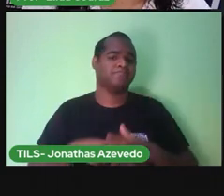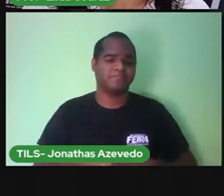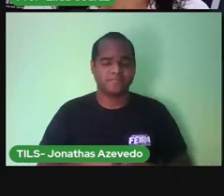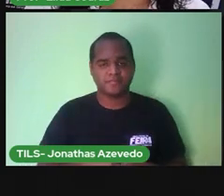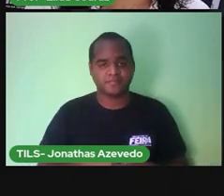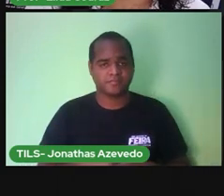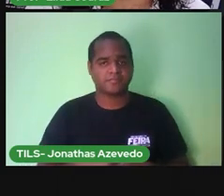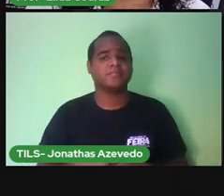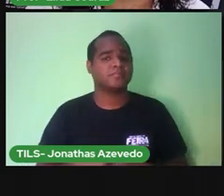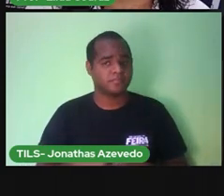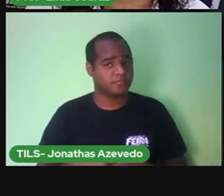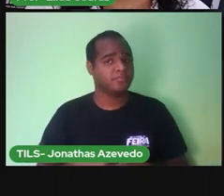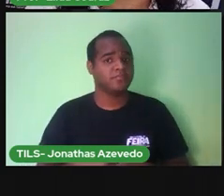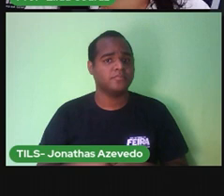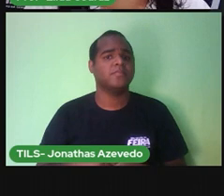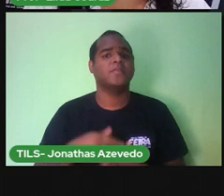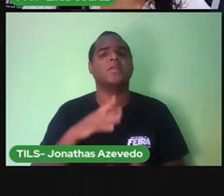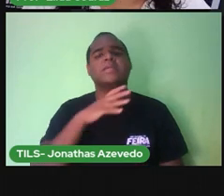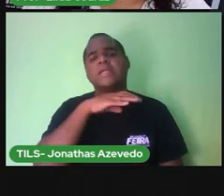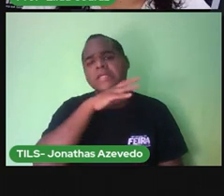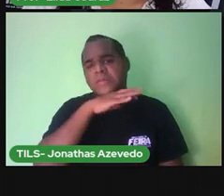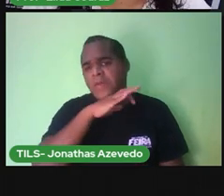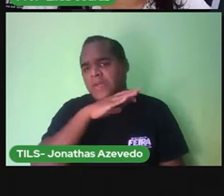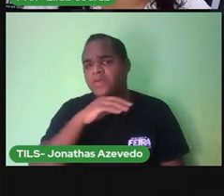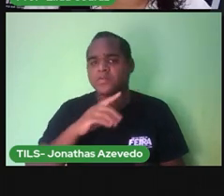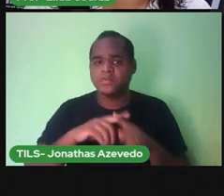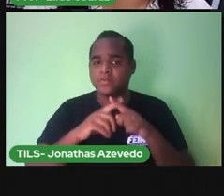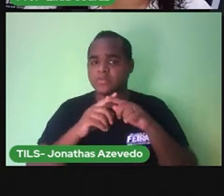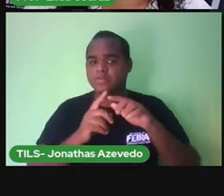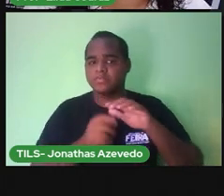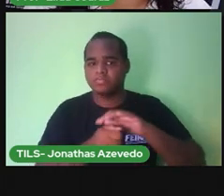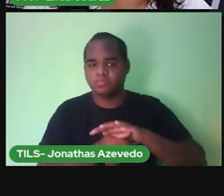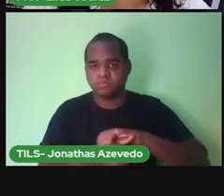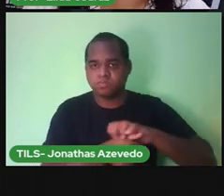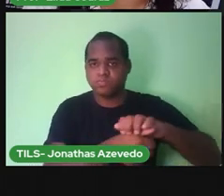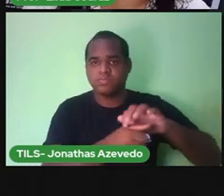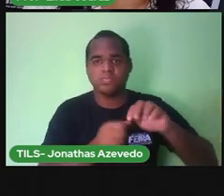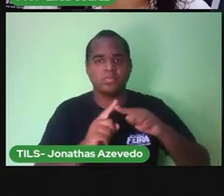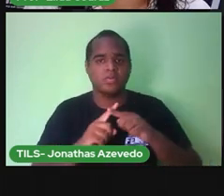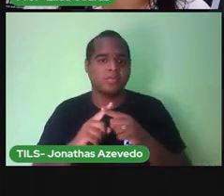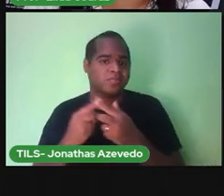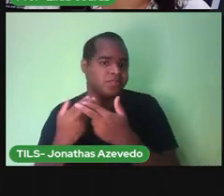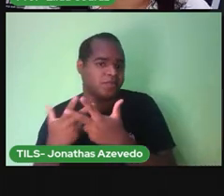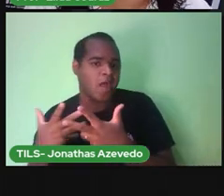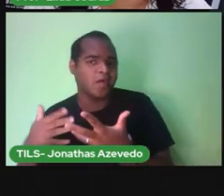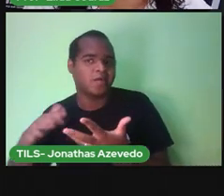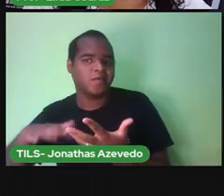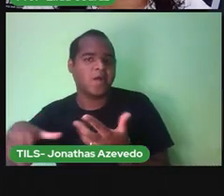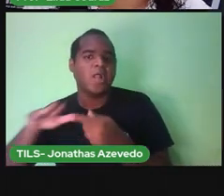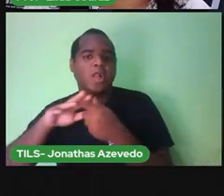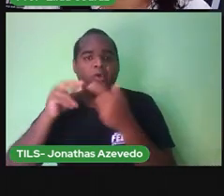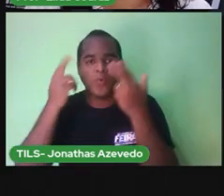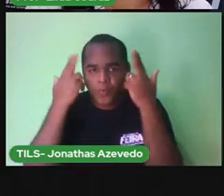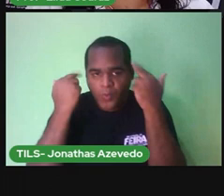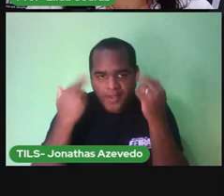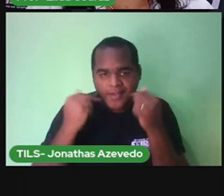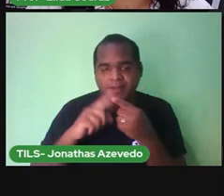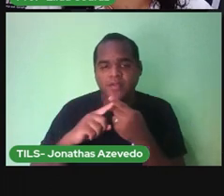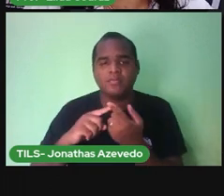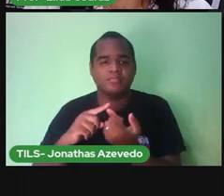isso, um montão de bichos, tatuos, antas, coelhos, preás,